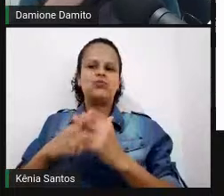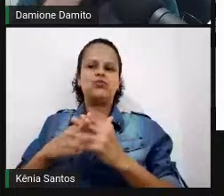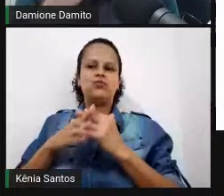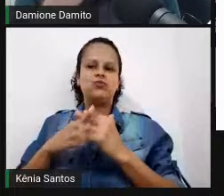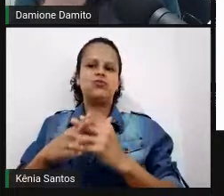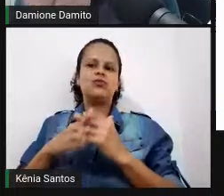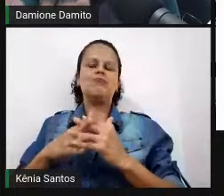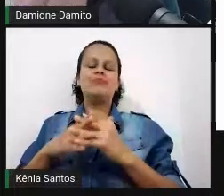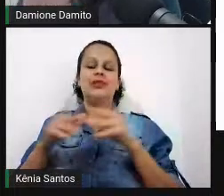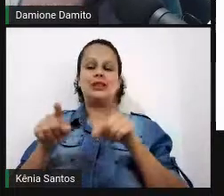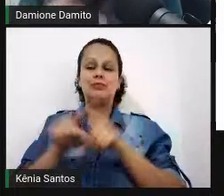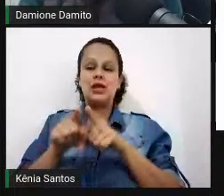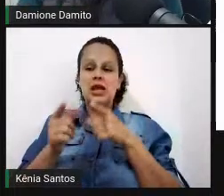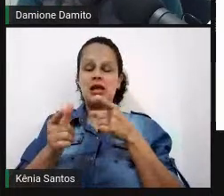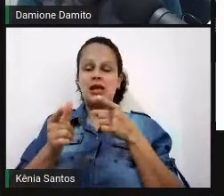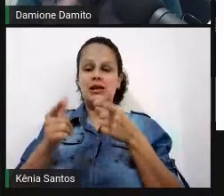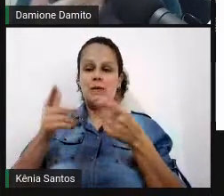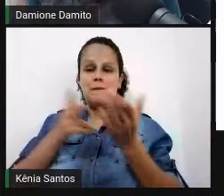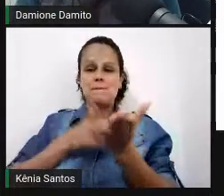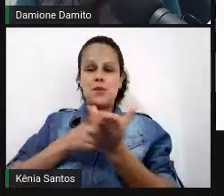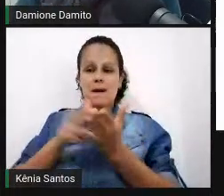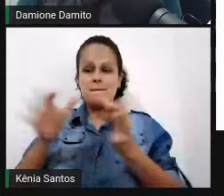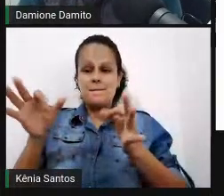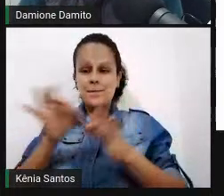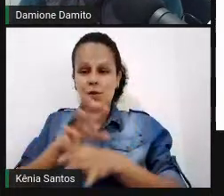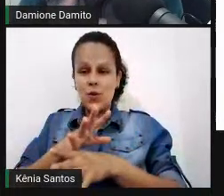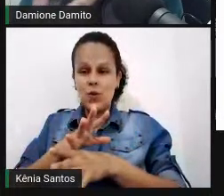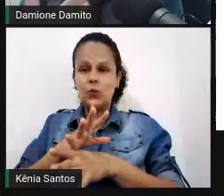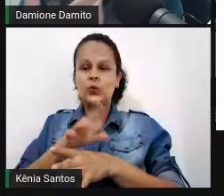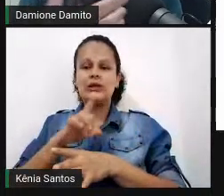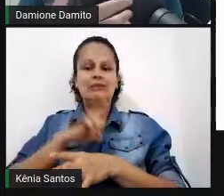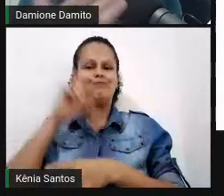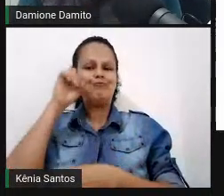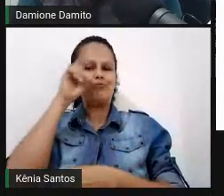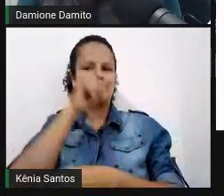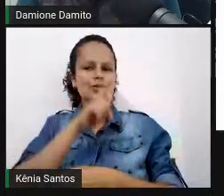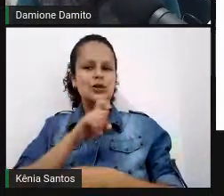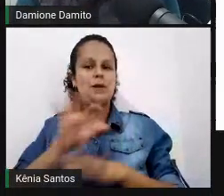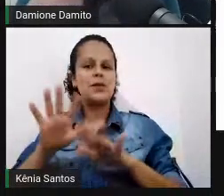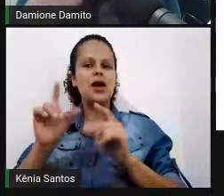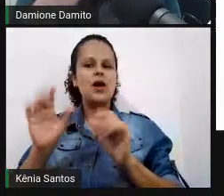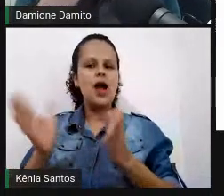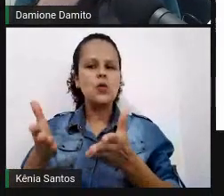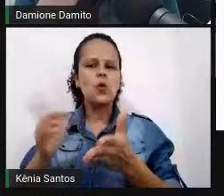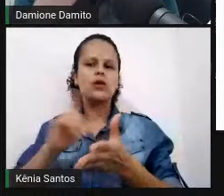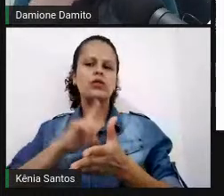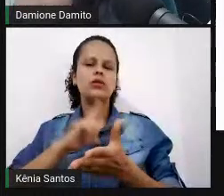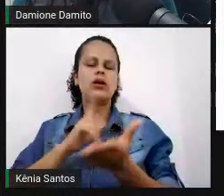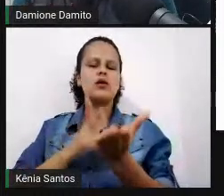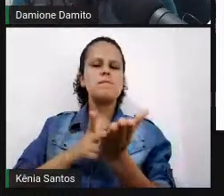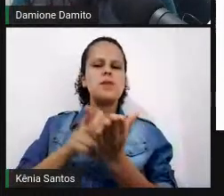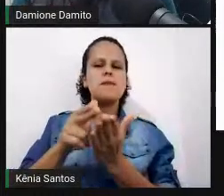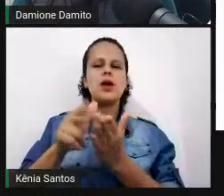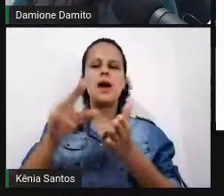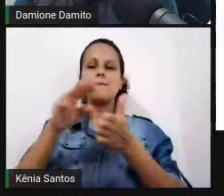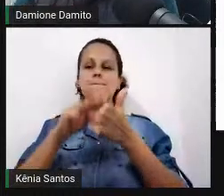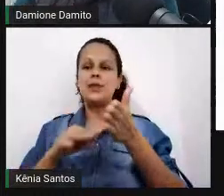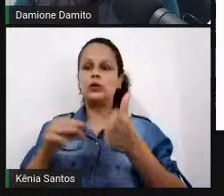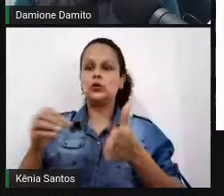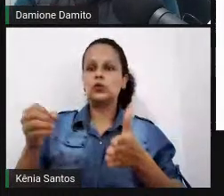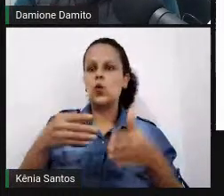difícil. Já depois, com a chegada da tecnologia, com a criação de novos métodos, se criou, então, a